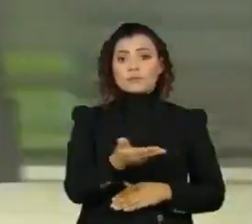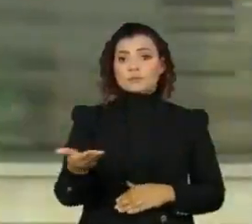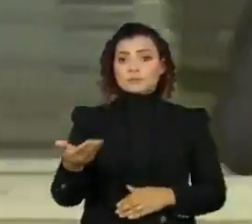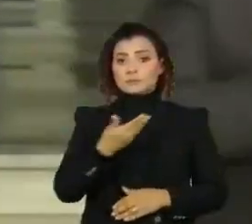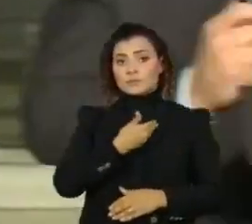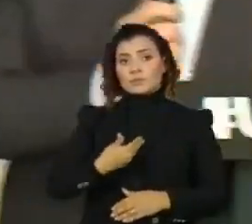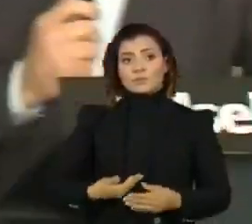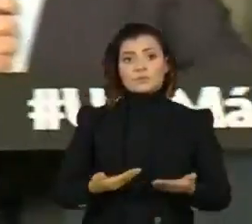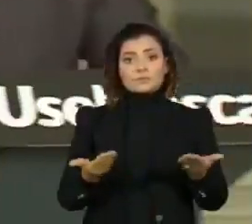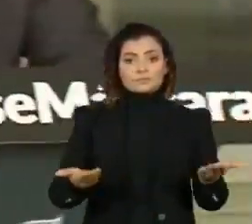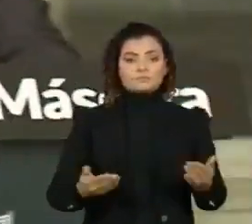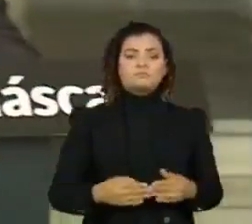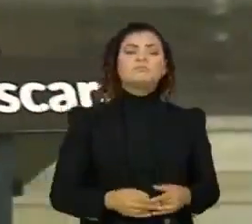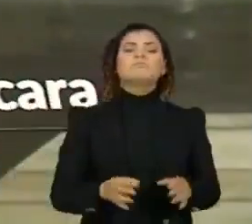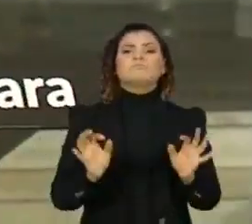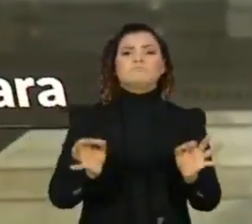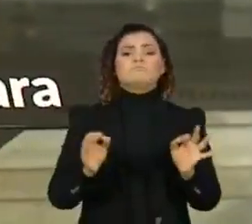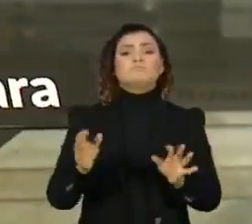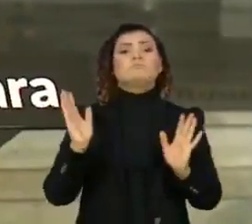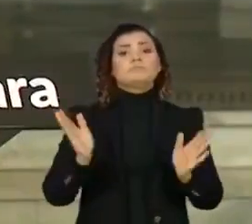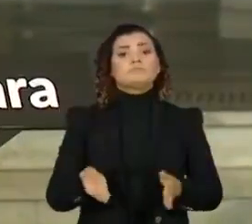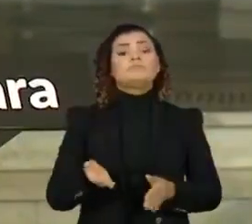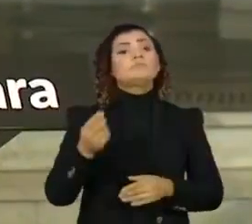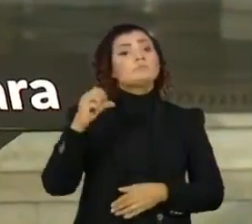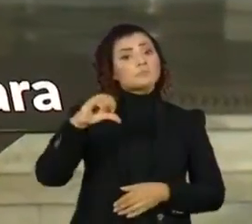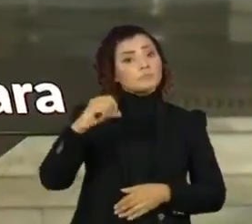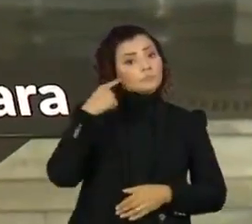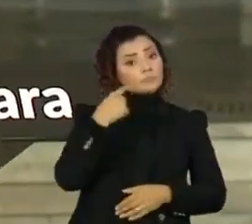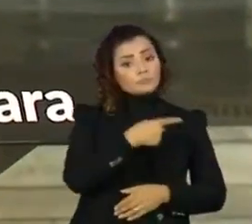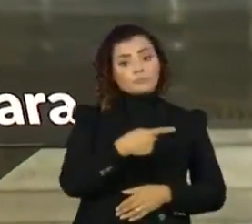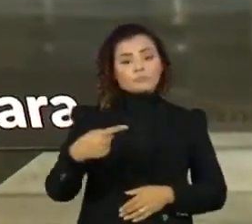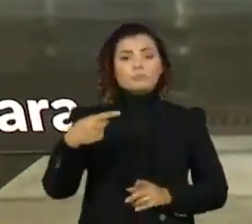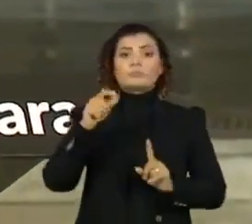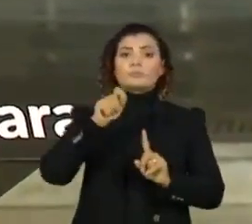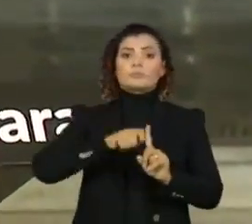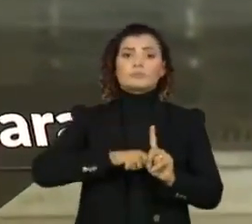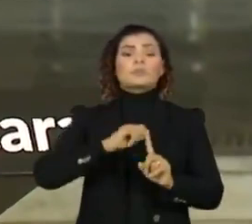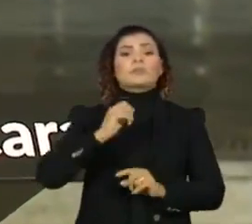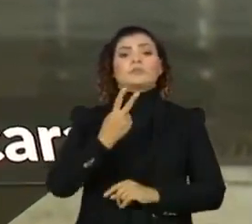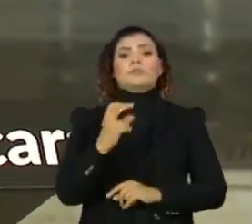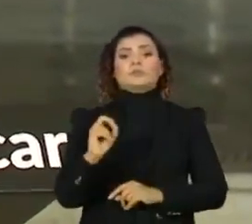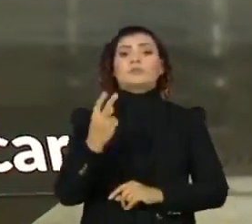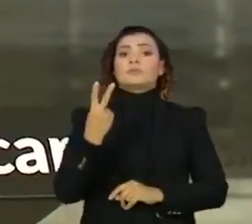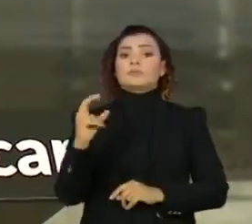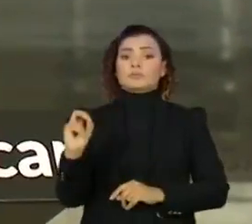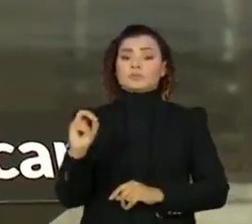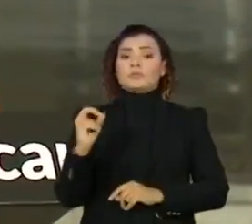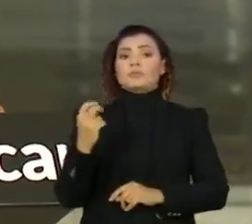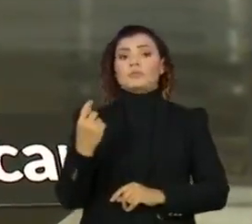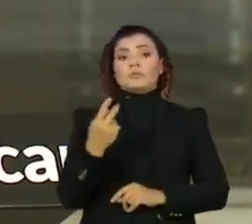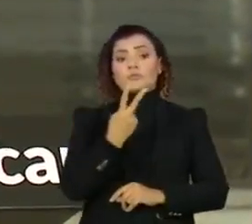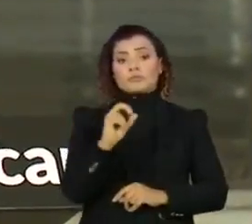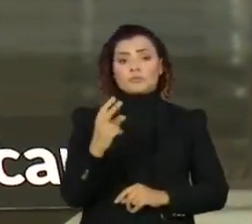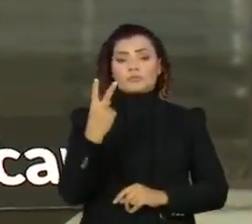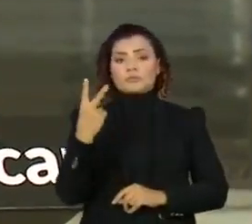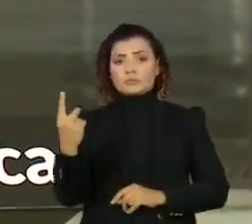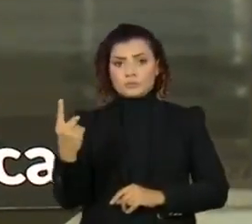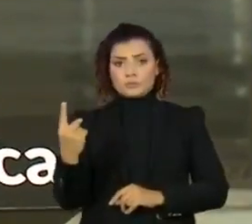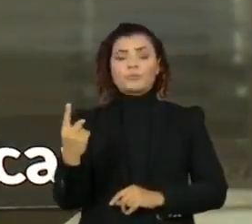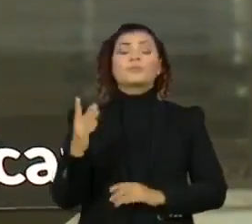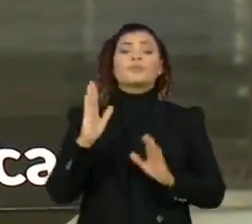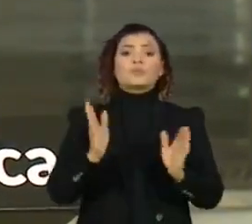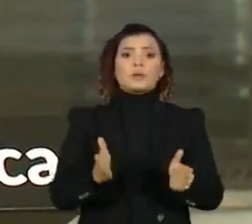Boa tarde a todos, estamos na nona semana epidemiológica do ano de 2021, estamos em guerra,